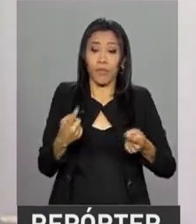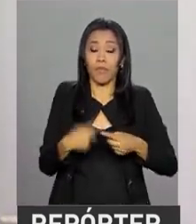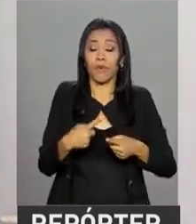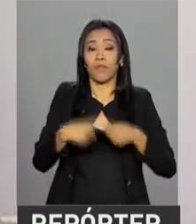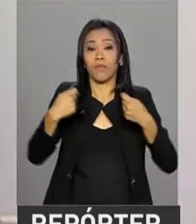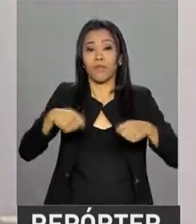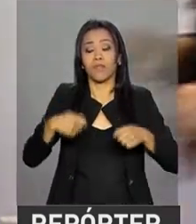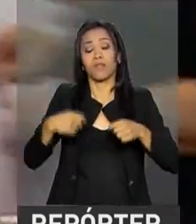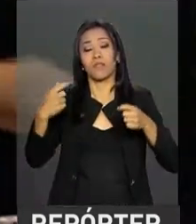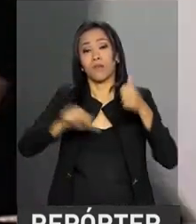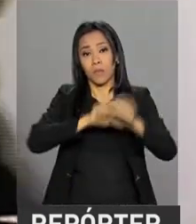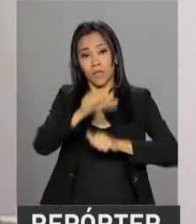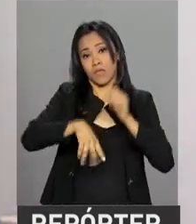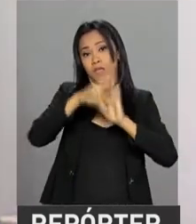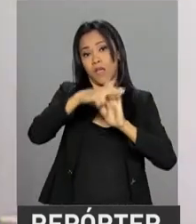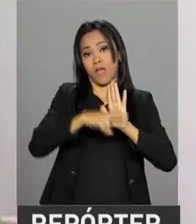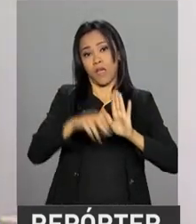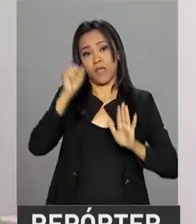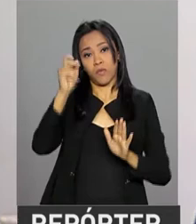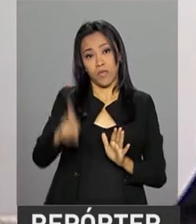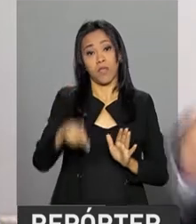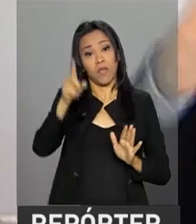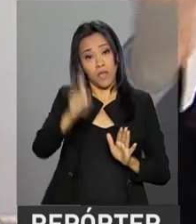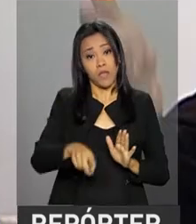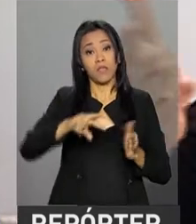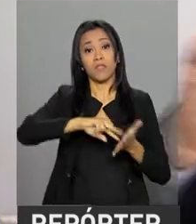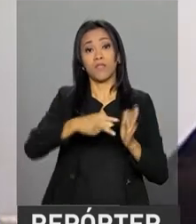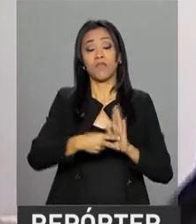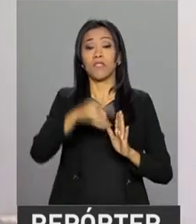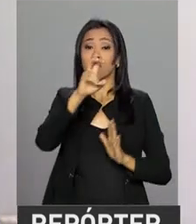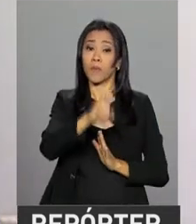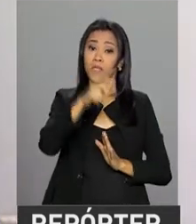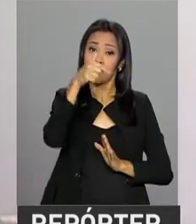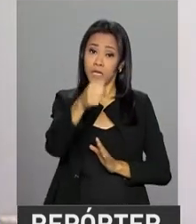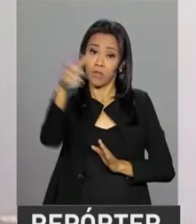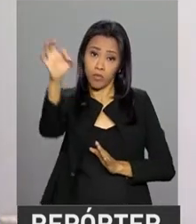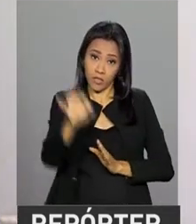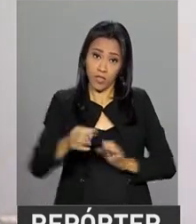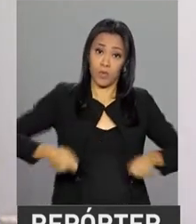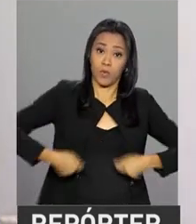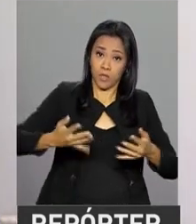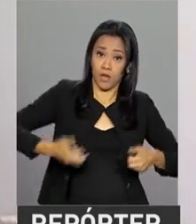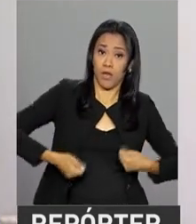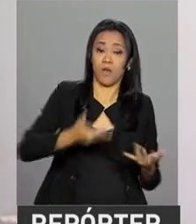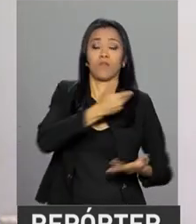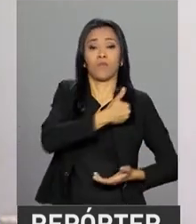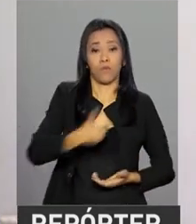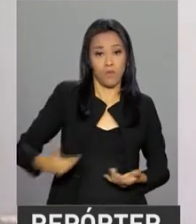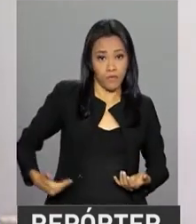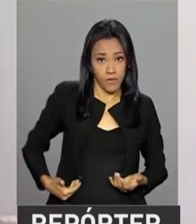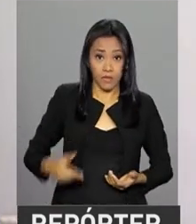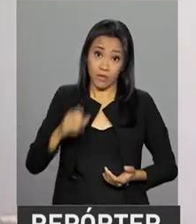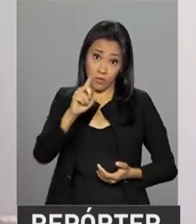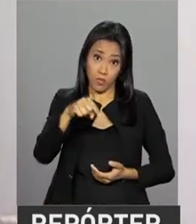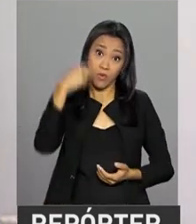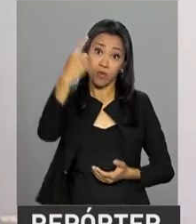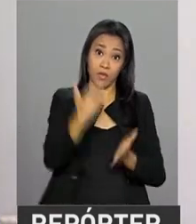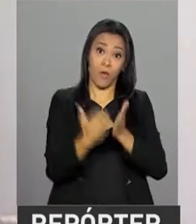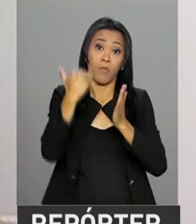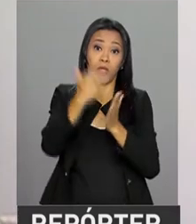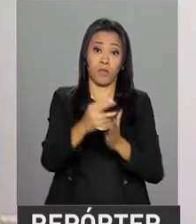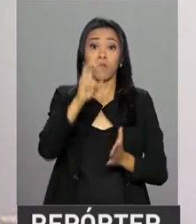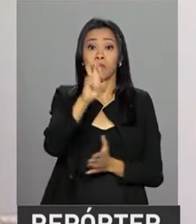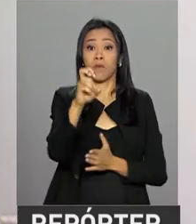57% da despesa esse ano e vai passar disso ano que vem, provavelmente vai ser maior de 58% ano que vem,